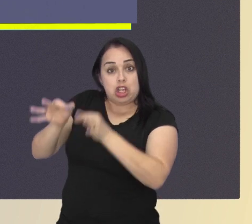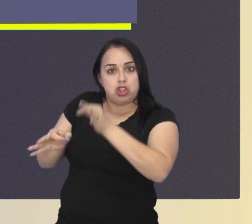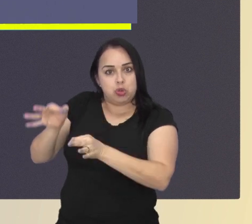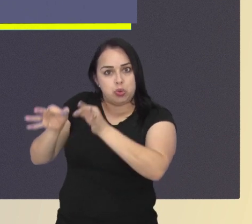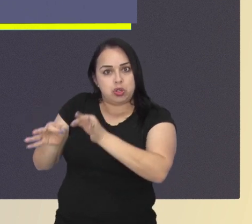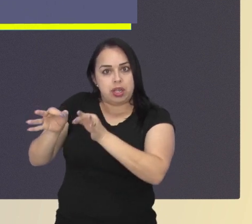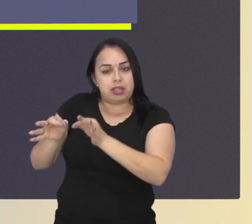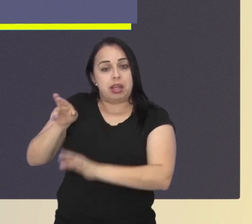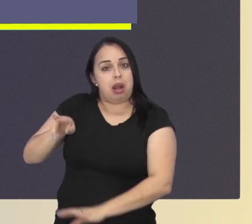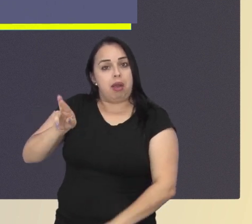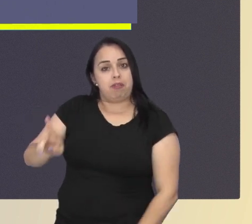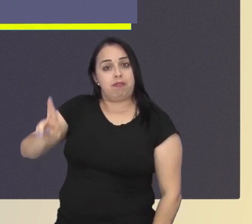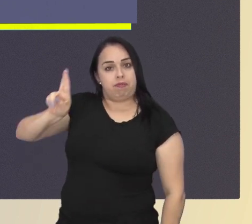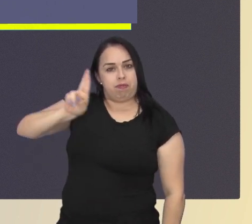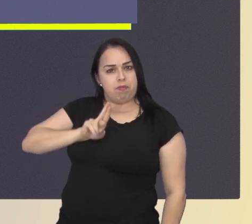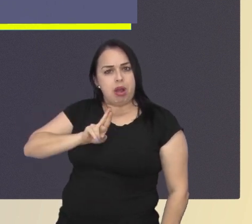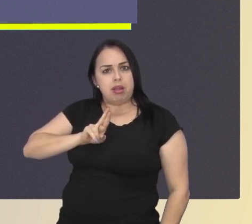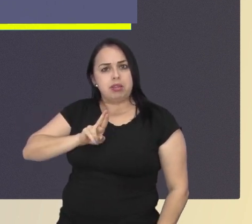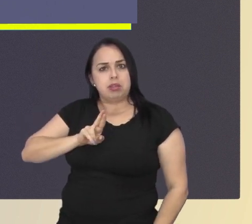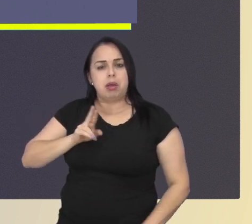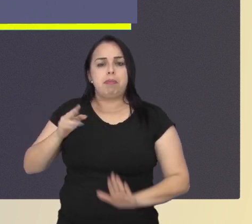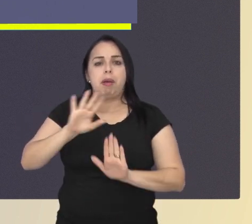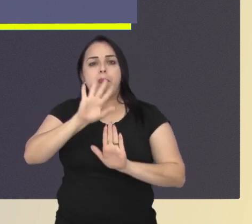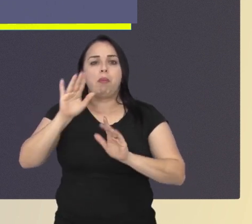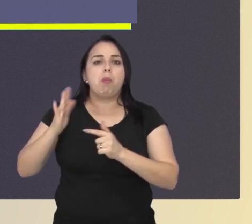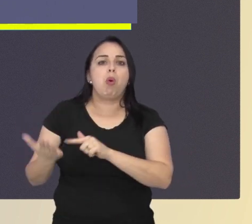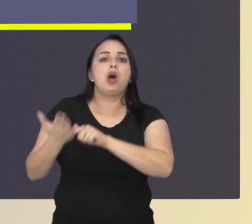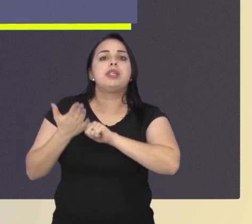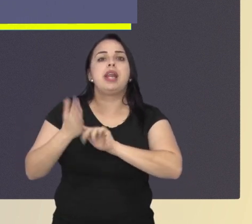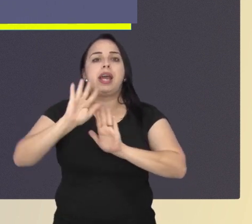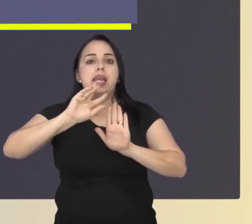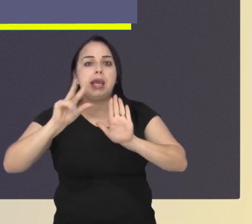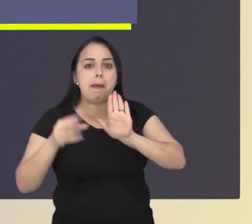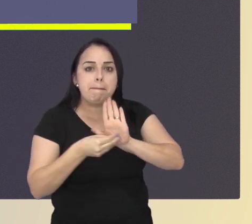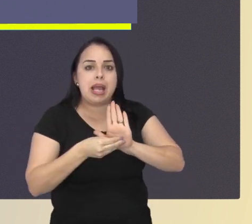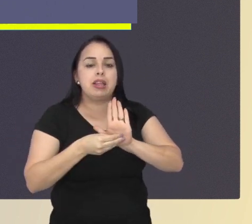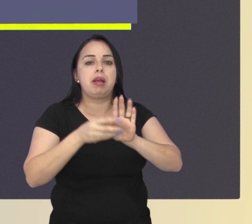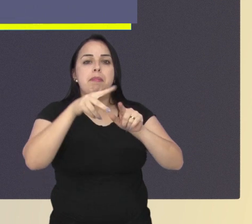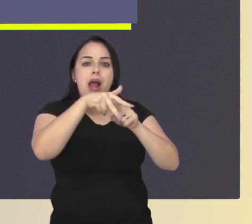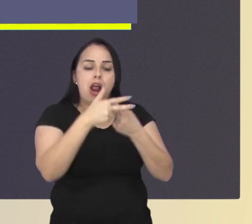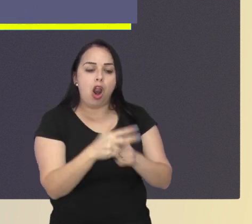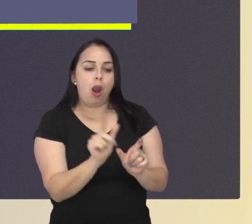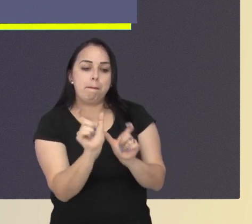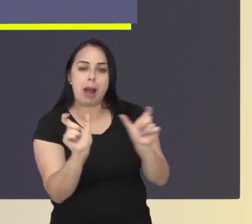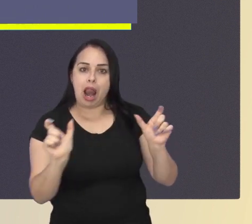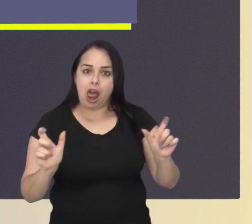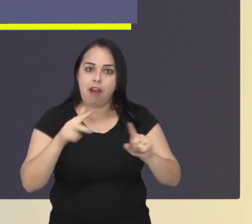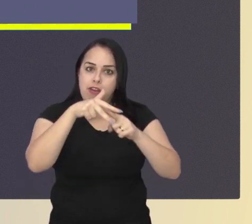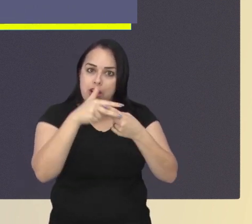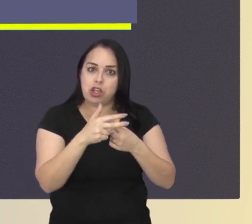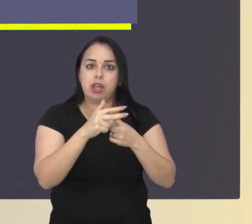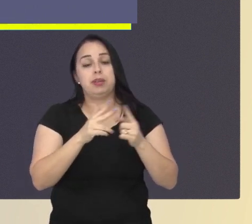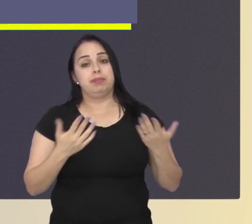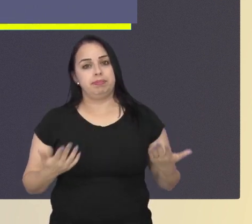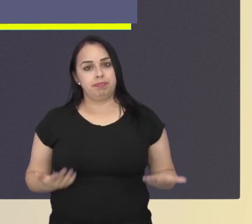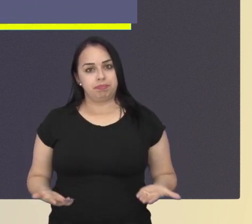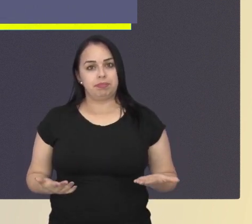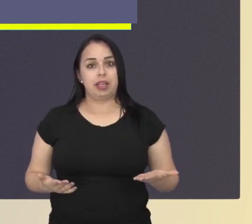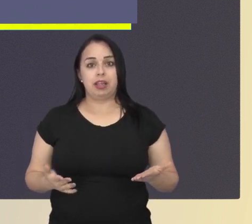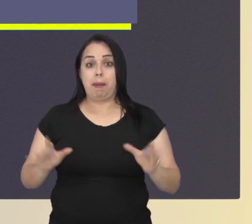à Comissão de Justiça, que tem a prerrogativa de apresentar emendas para corrigir erros de linguagem ou